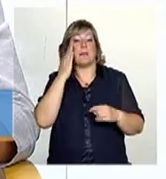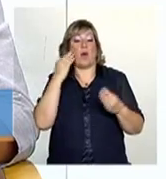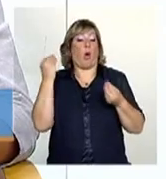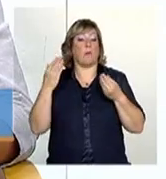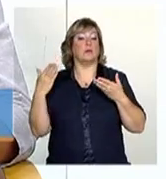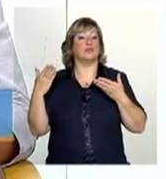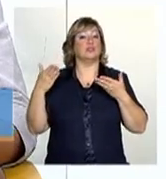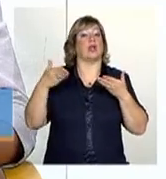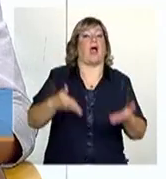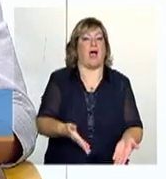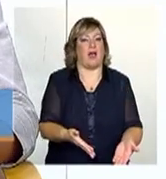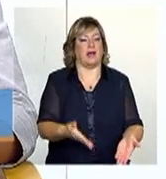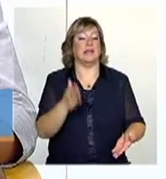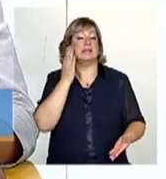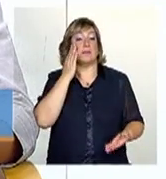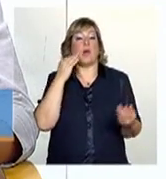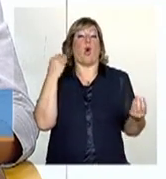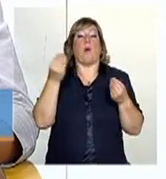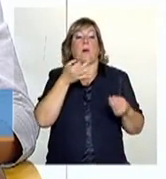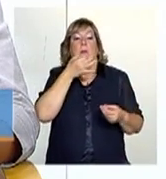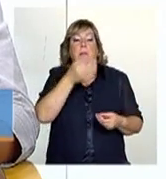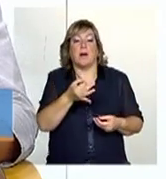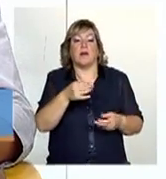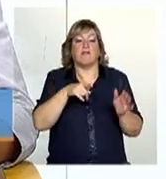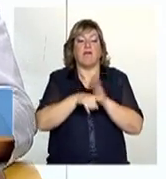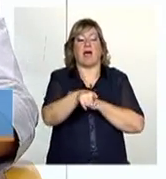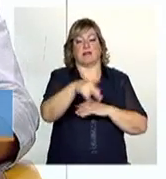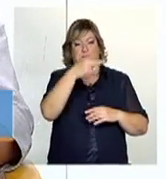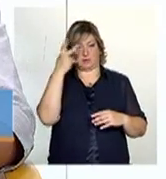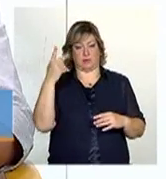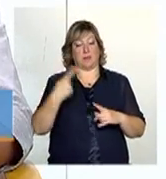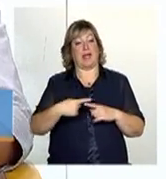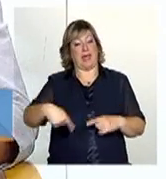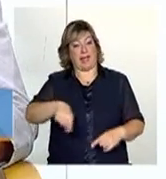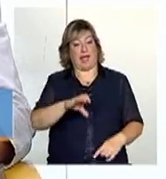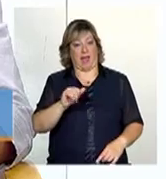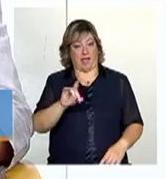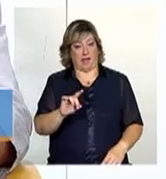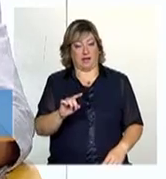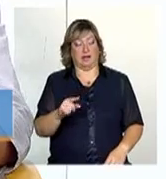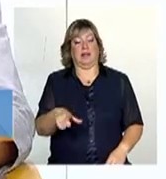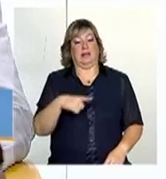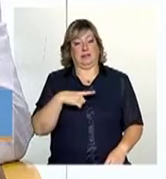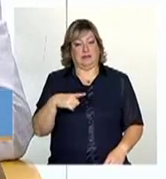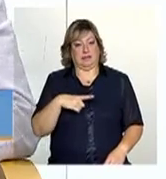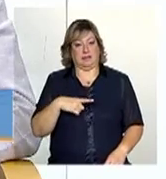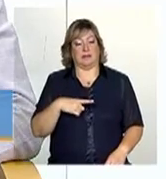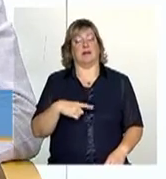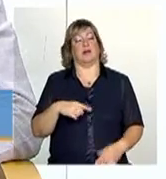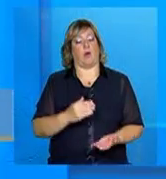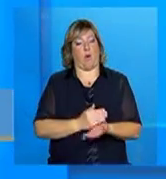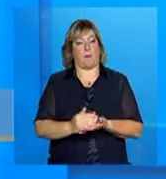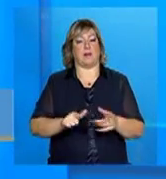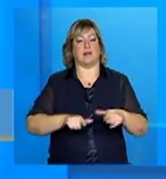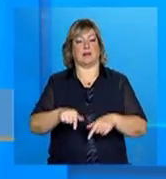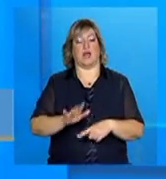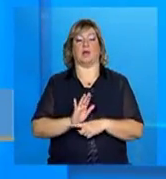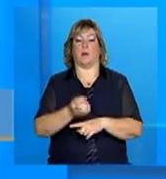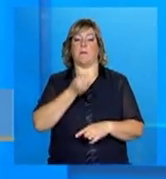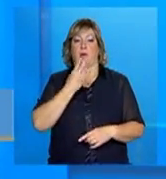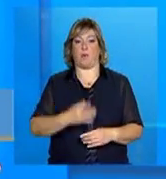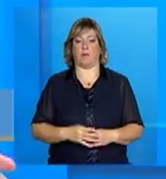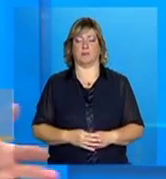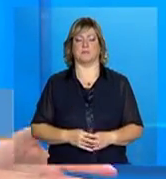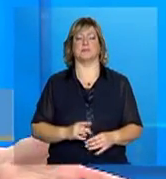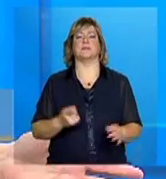pessoas, é preciso saber trabalhar a autonomia dessas pessoas. E o cadastro é um instrumento para começar essa ação. E só uma pergunta